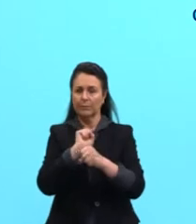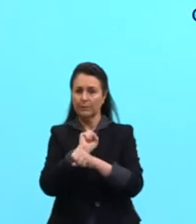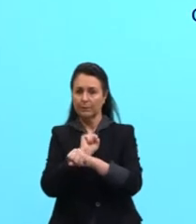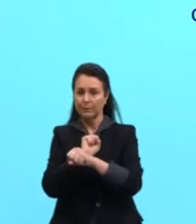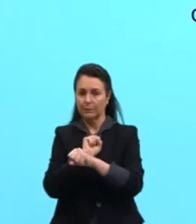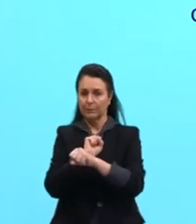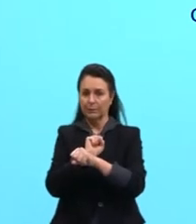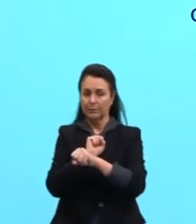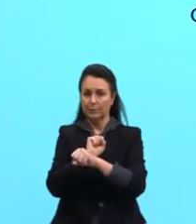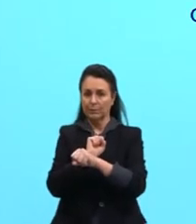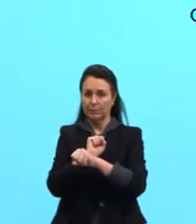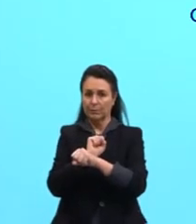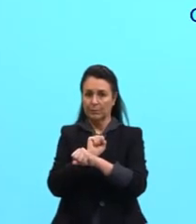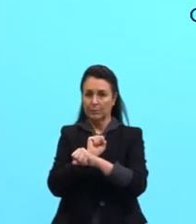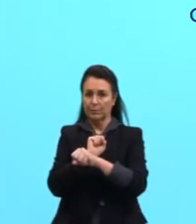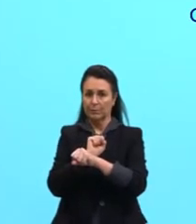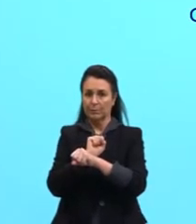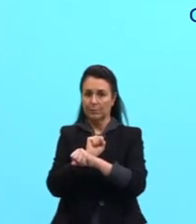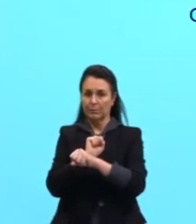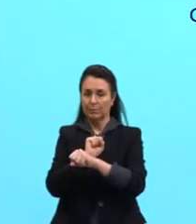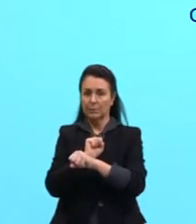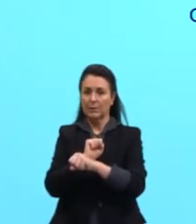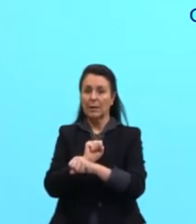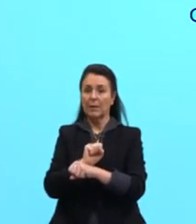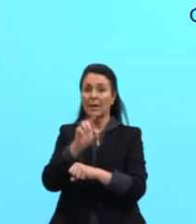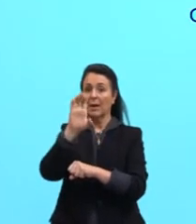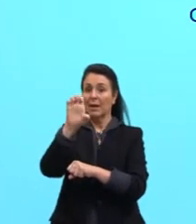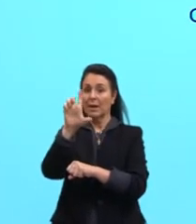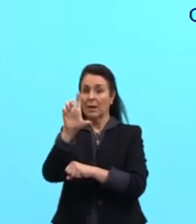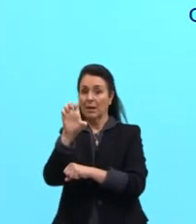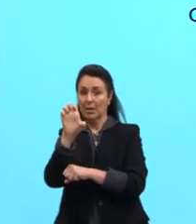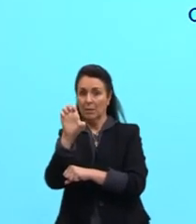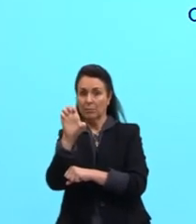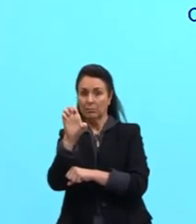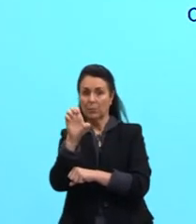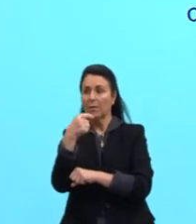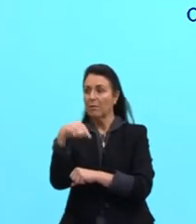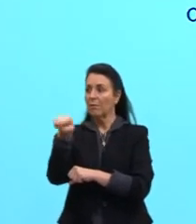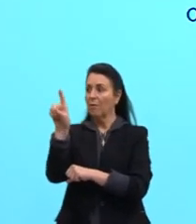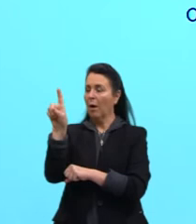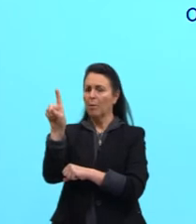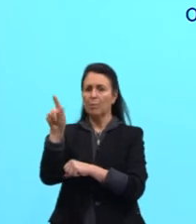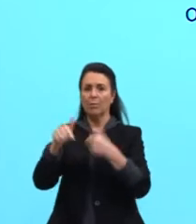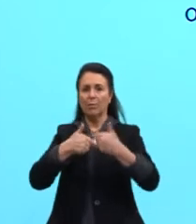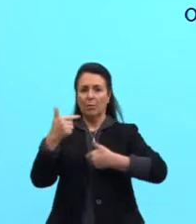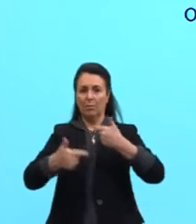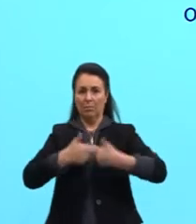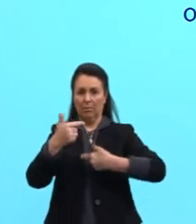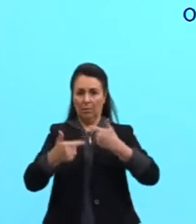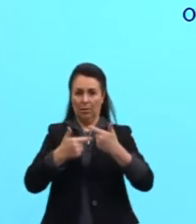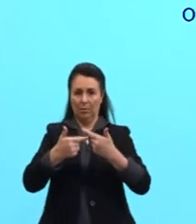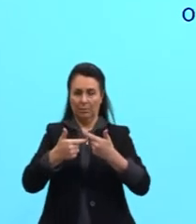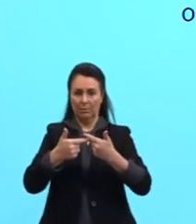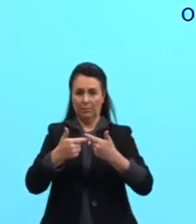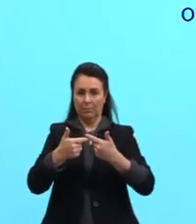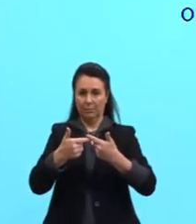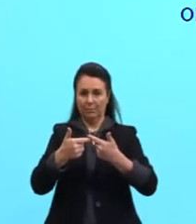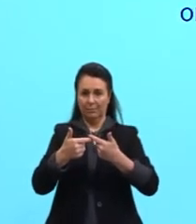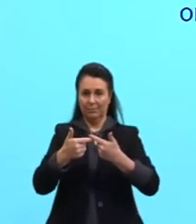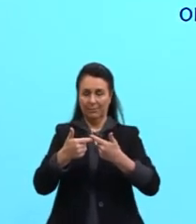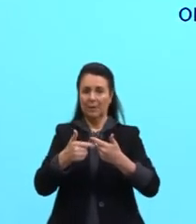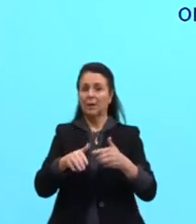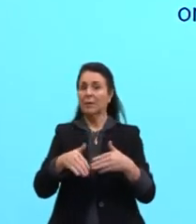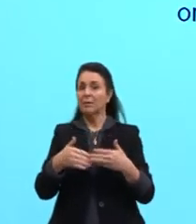Ele dirige para trabalho. Ele dirige para o trabalho. Ele dirige para trabalho. Certo?